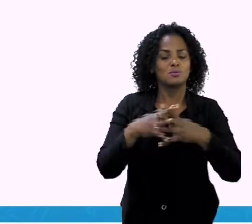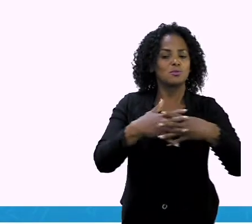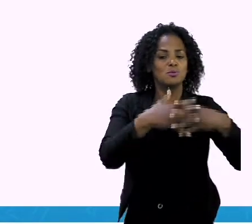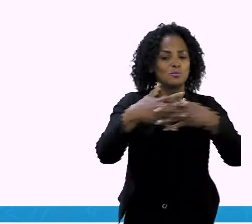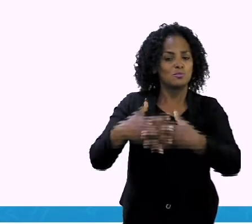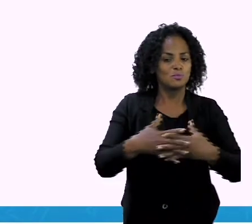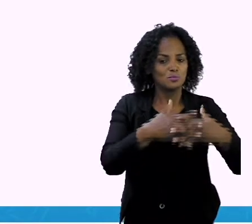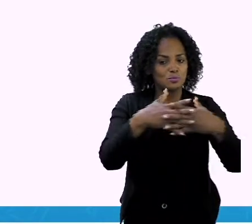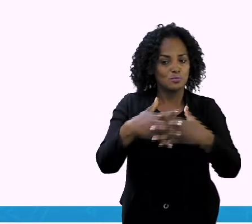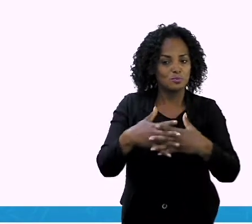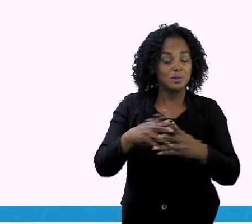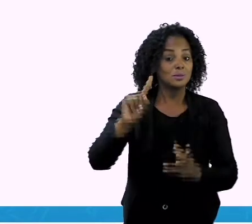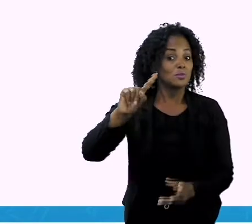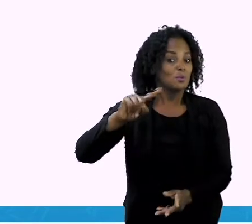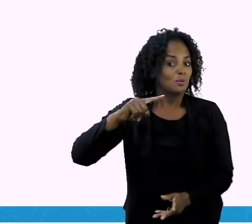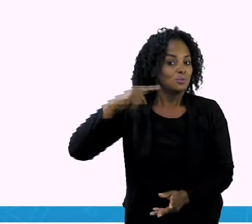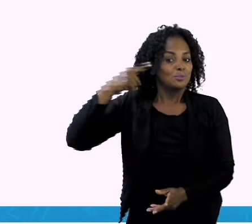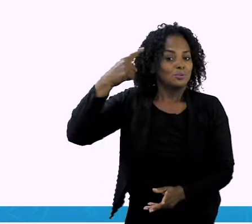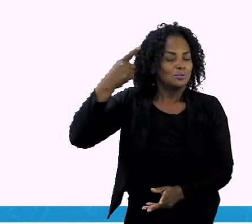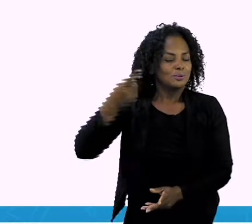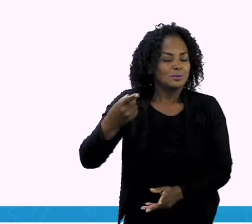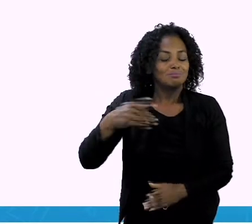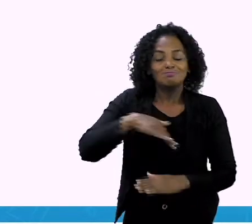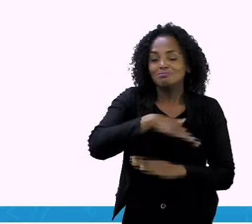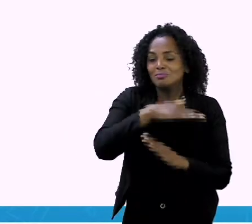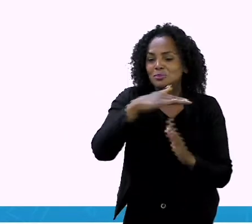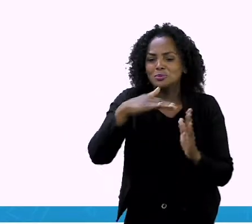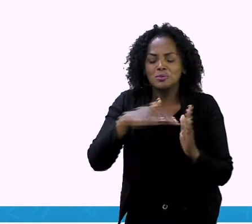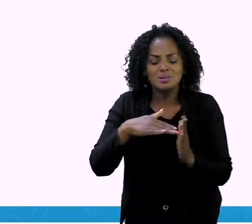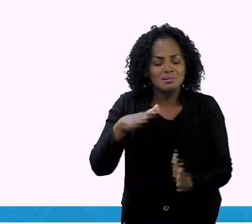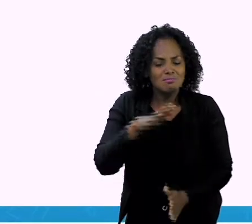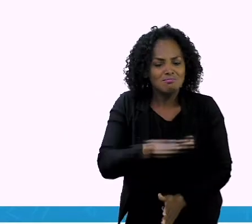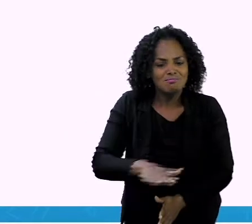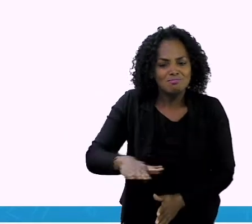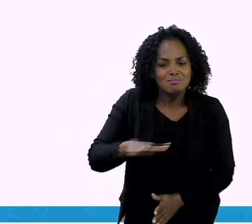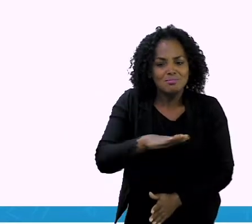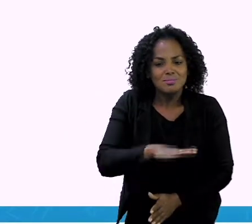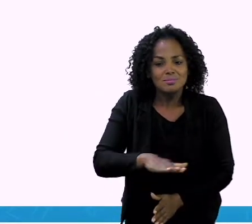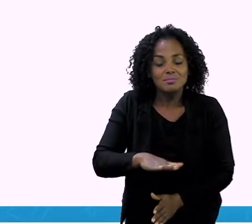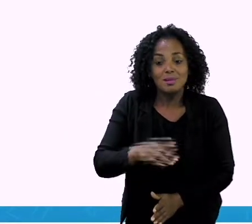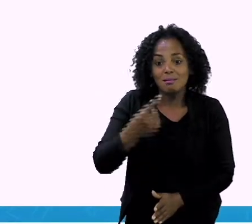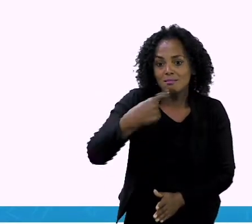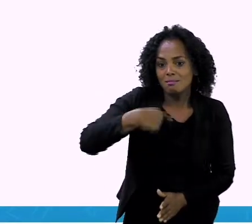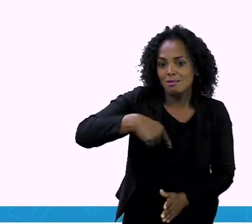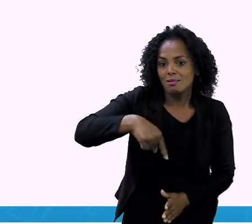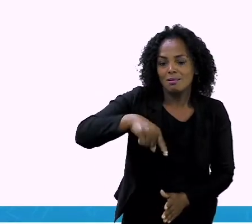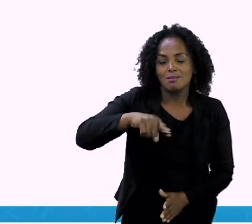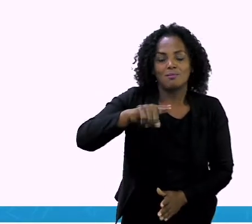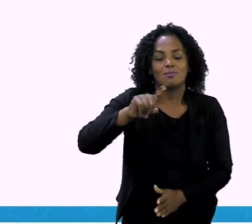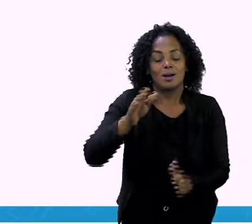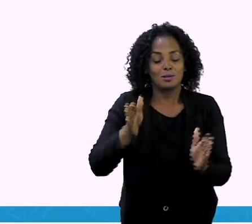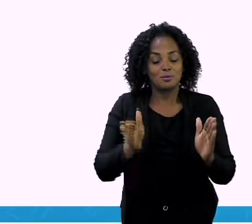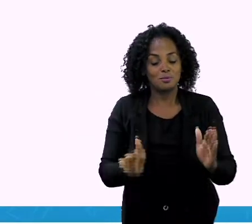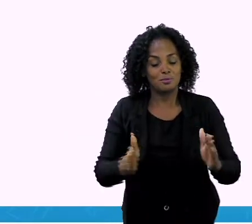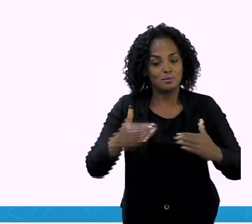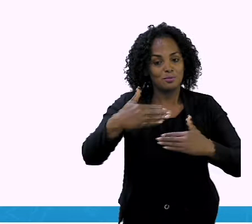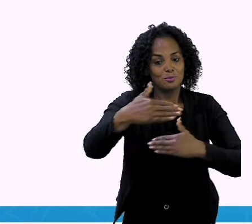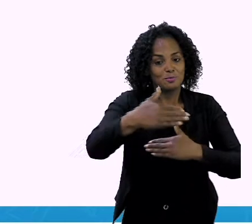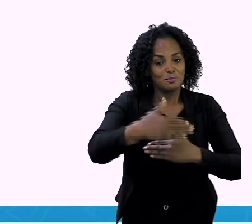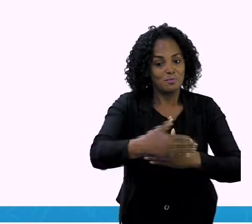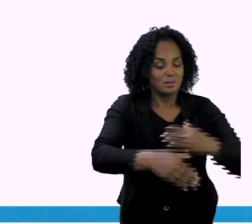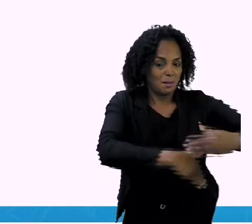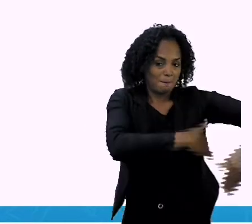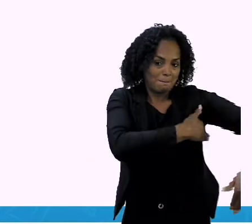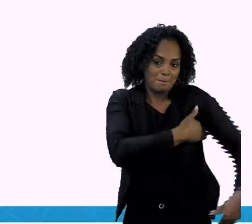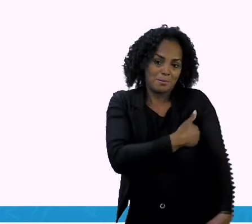No dia seguinte, todas as crianças apareceram com um embrulho debaixo do